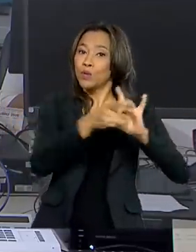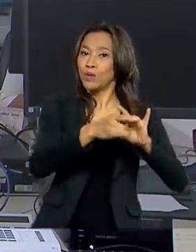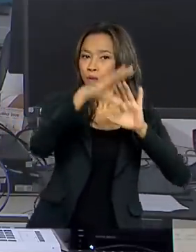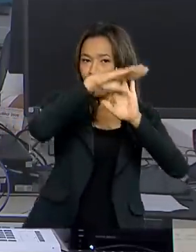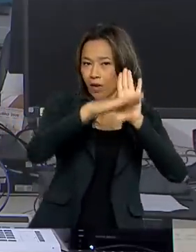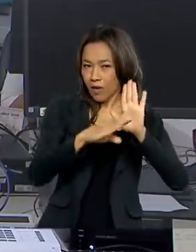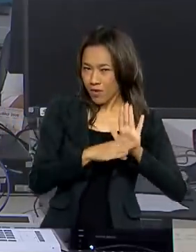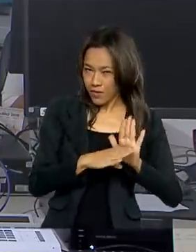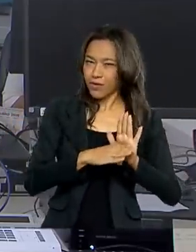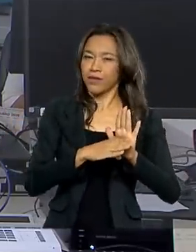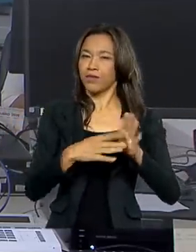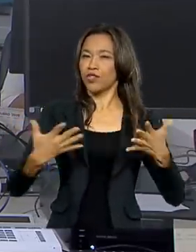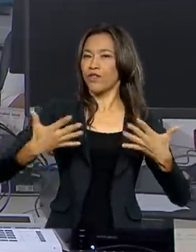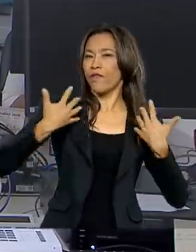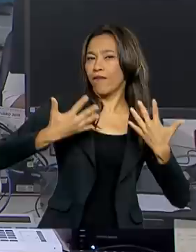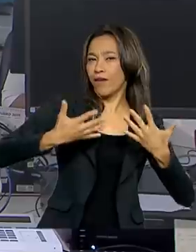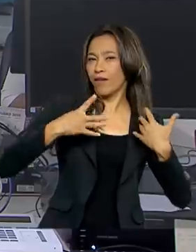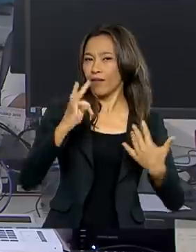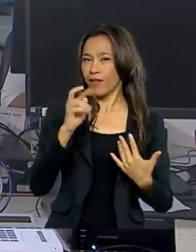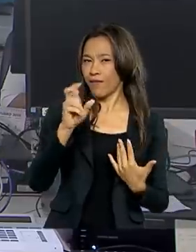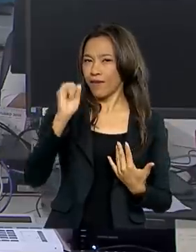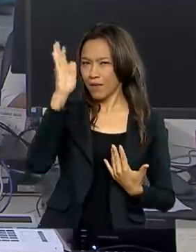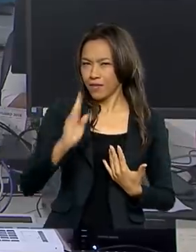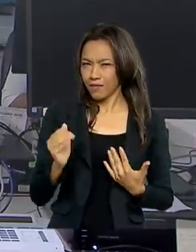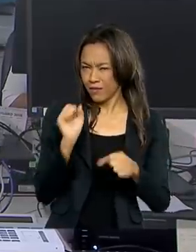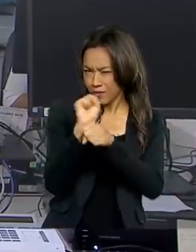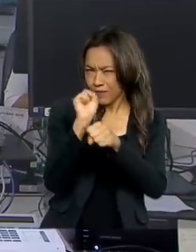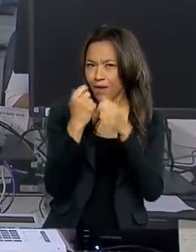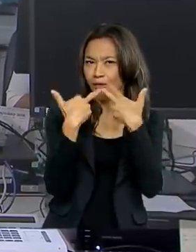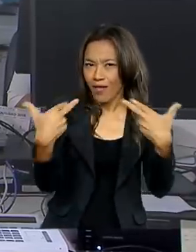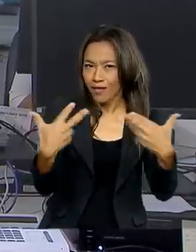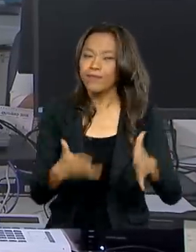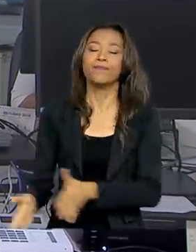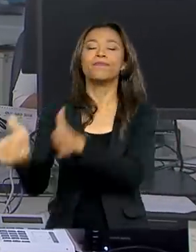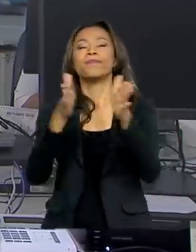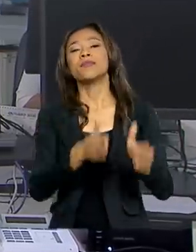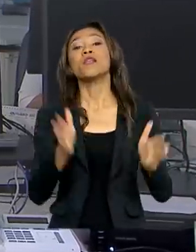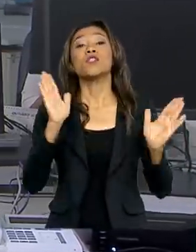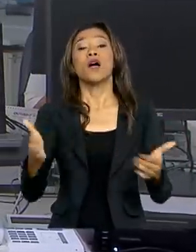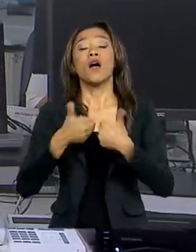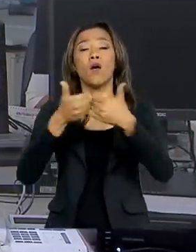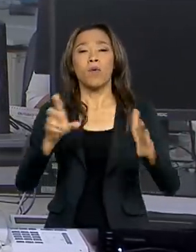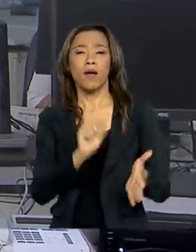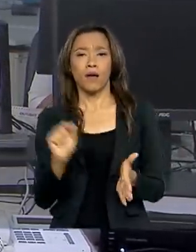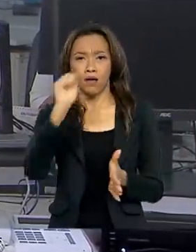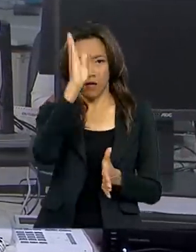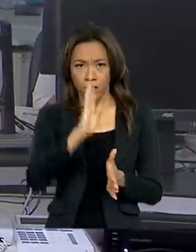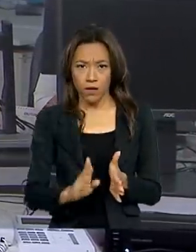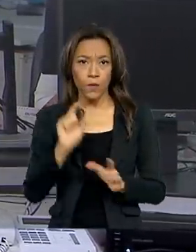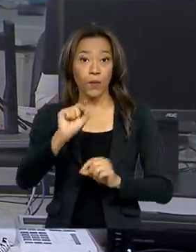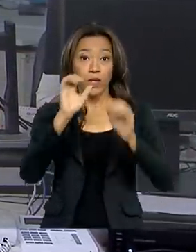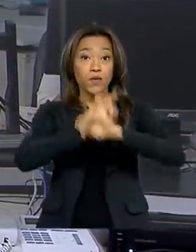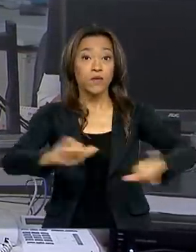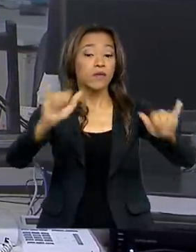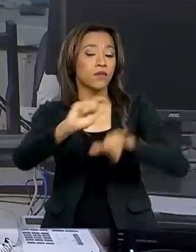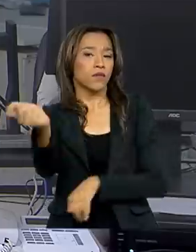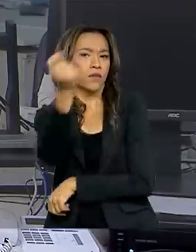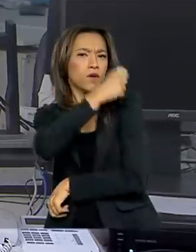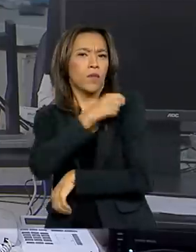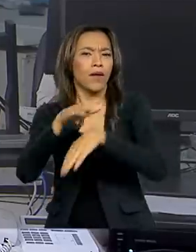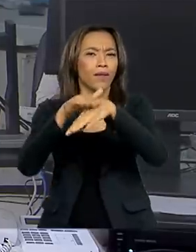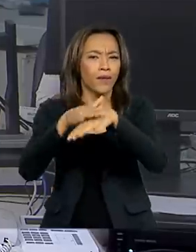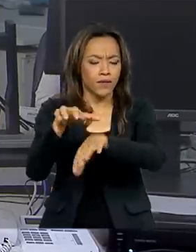Brasil. Aguarde as novidades. Bom, começa hoje em todo o país a segunda fase da campanha nacional de vacinação contra o